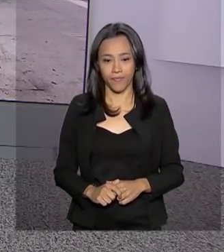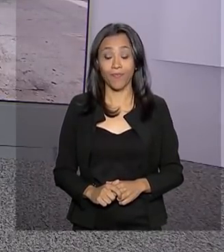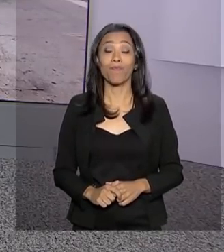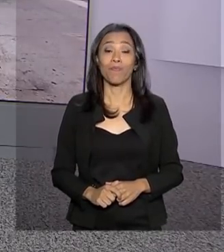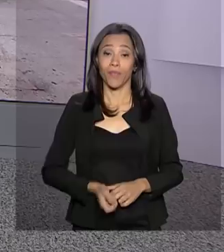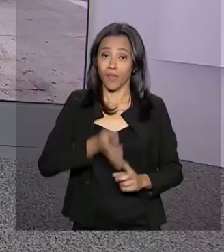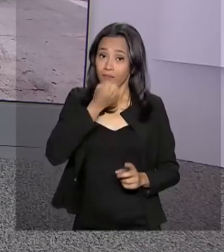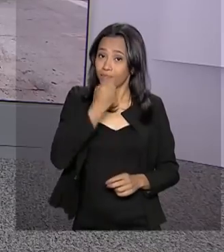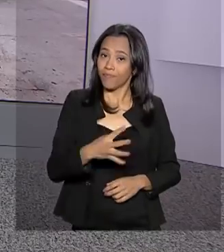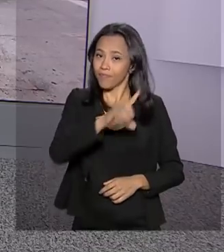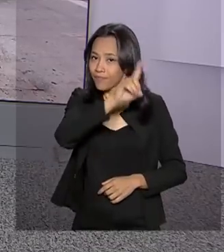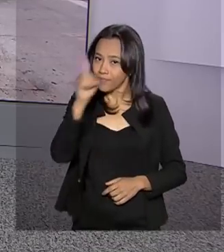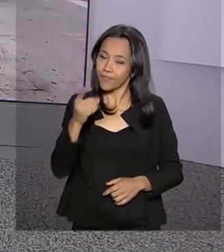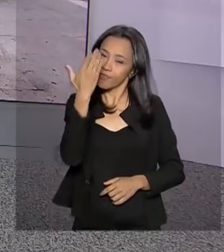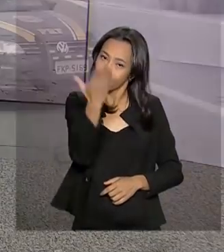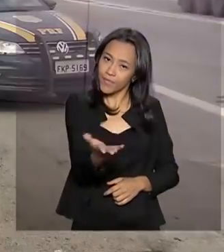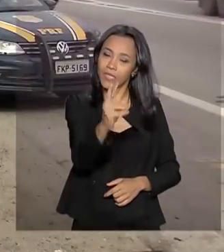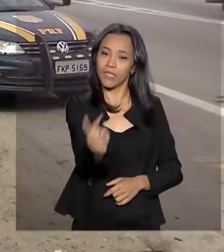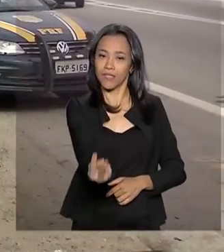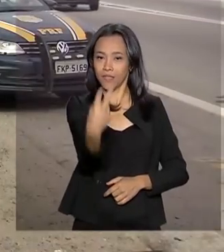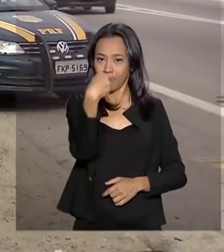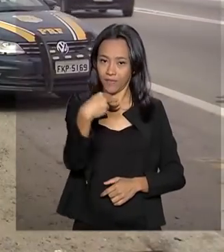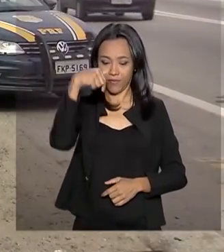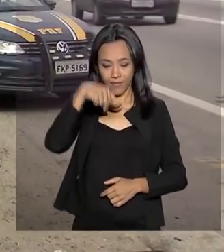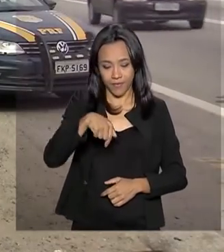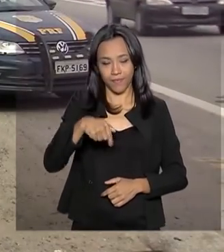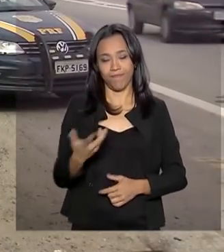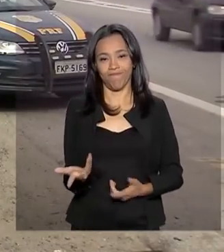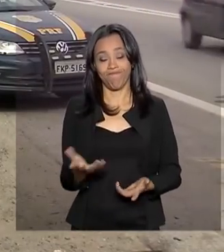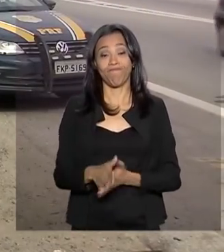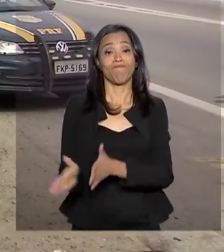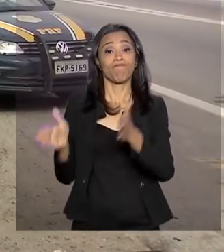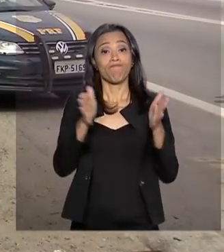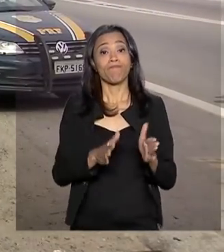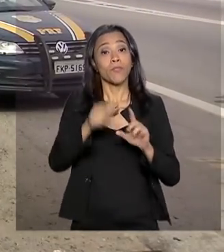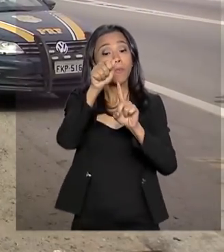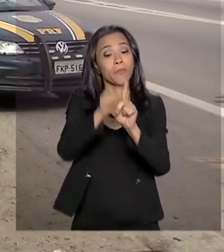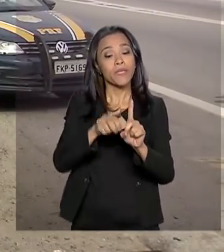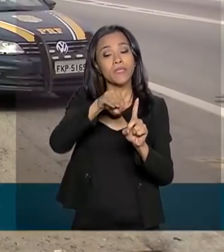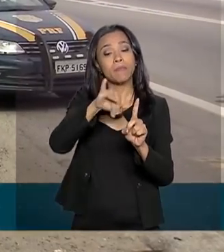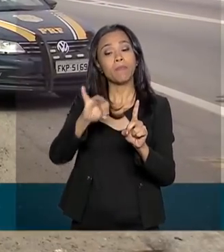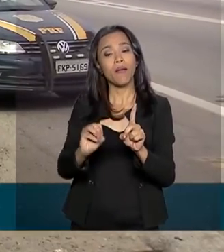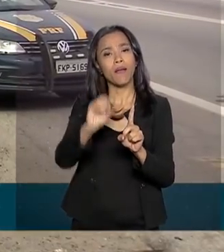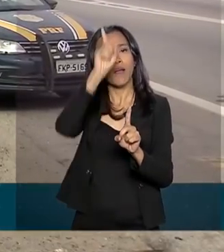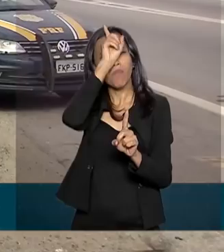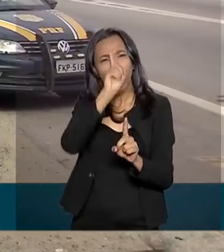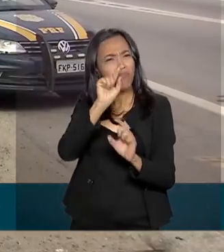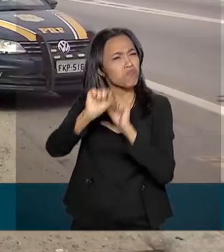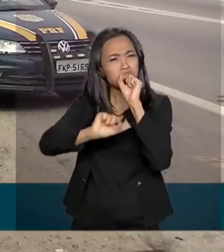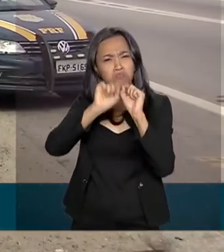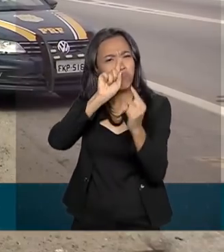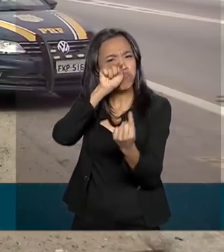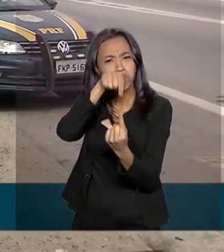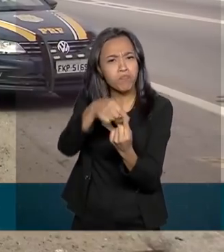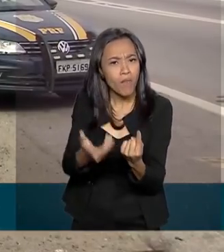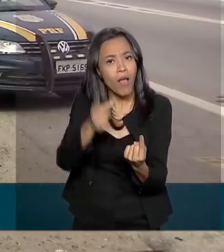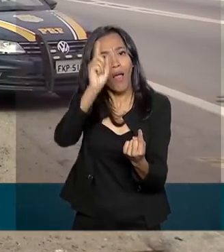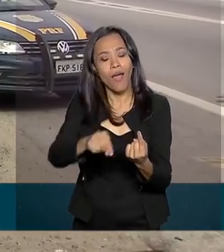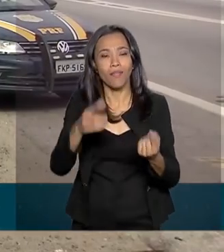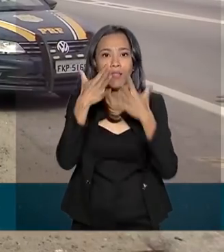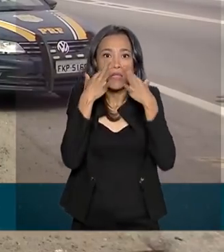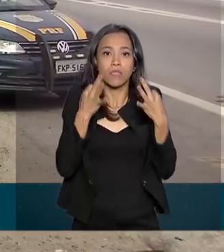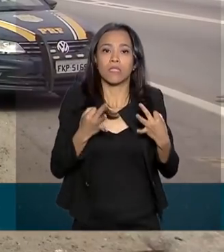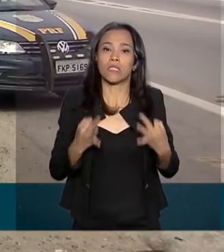Bom dia, Carla. Bom dia a você que acompanha o Brasil em Dia. O Maio Amarelo tem como objetivo chamar a atenção para os acidentes e